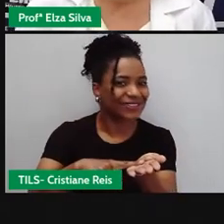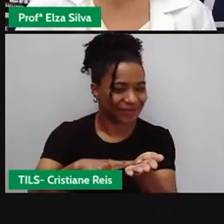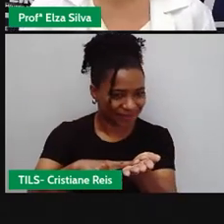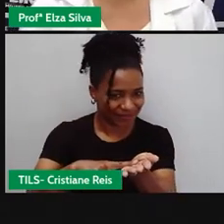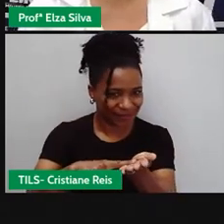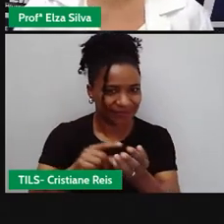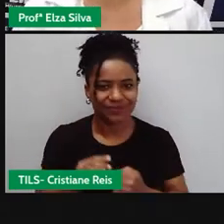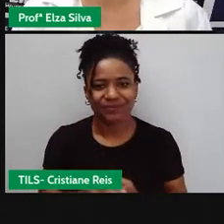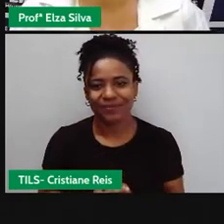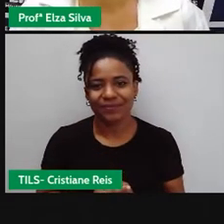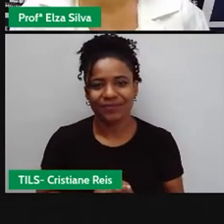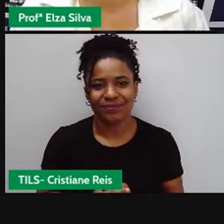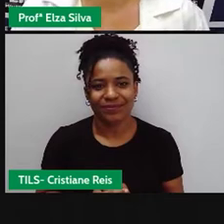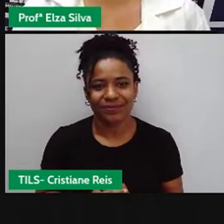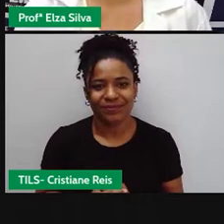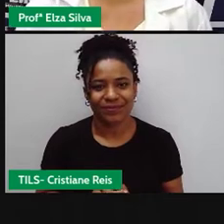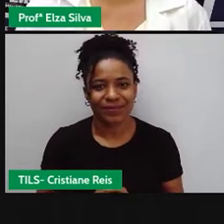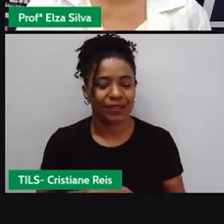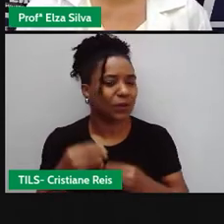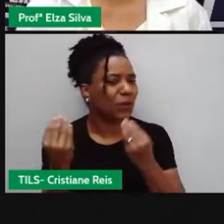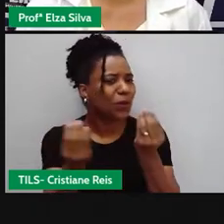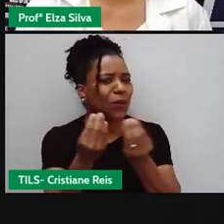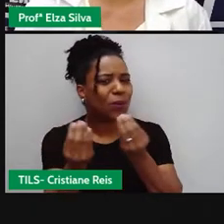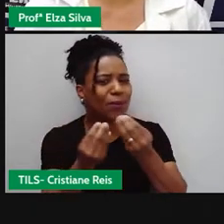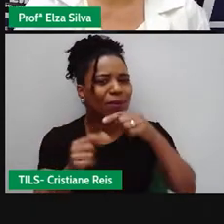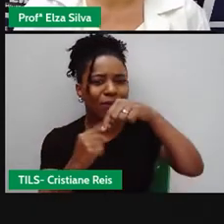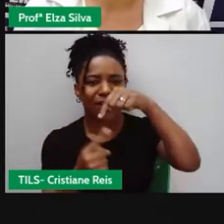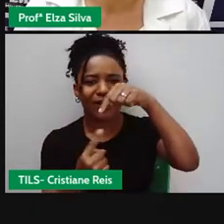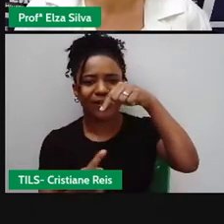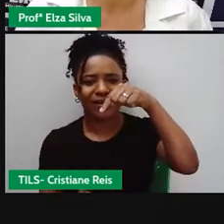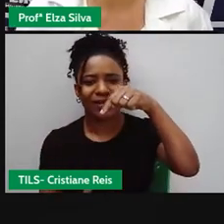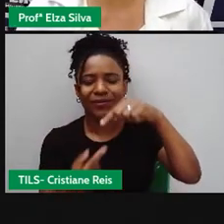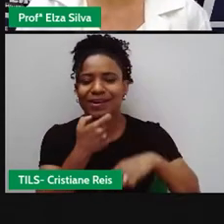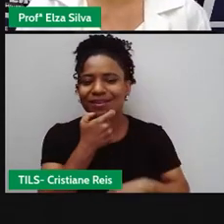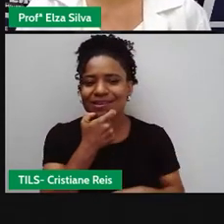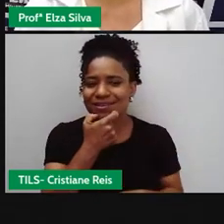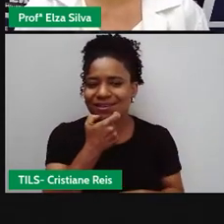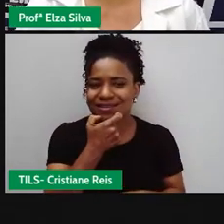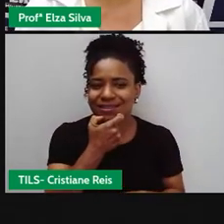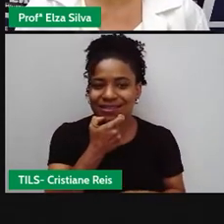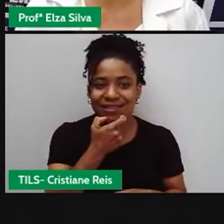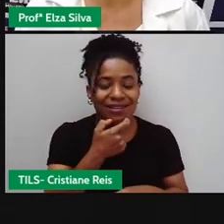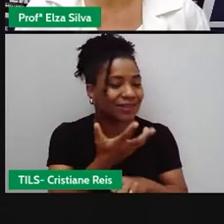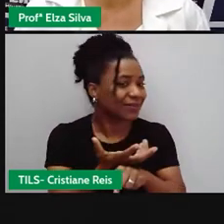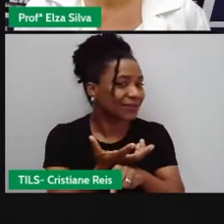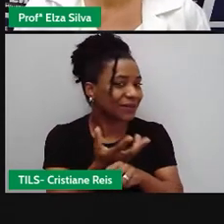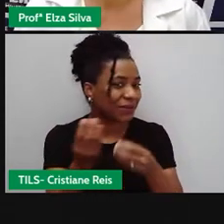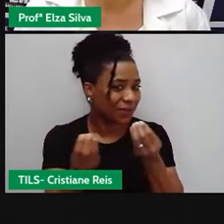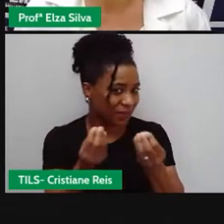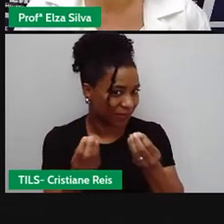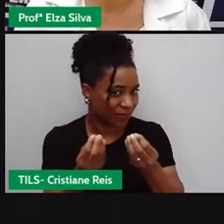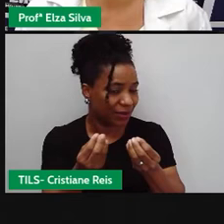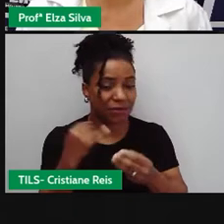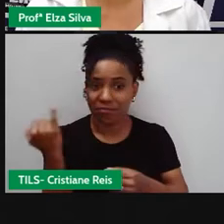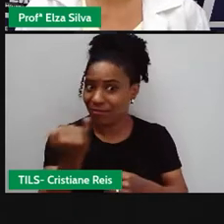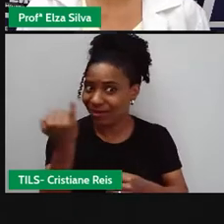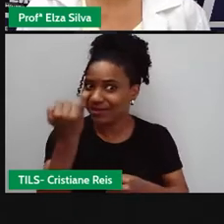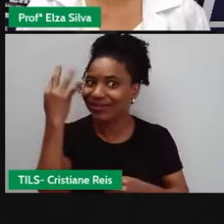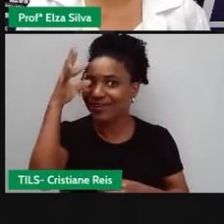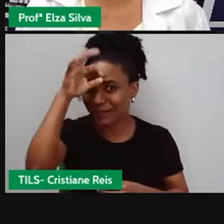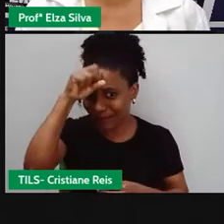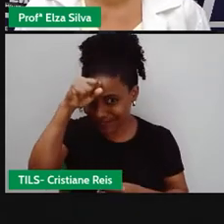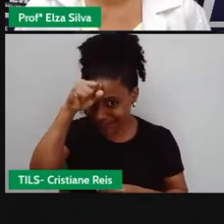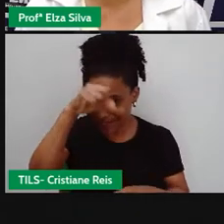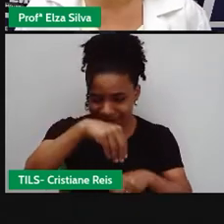E a organização do nosso caderno também é muito importante para a aprendizagem. Seguem algumas